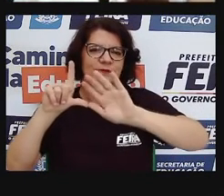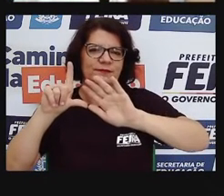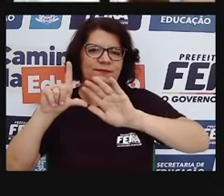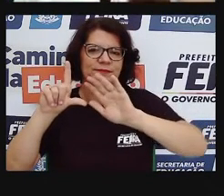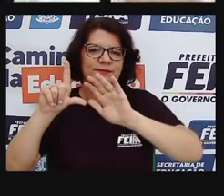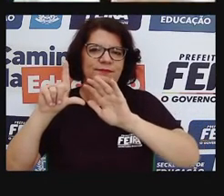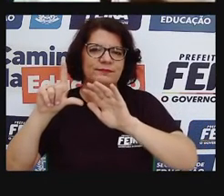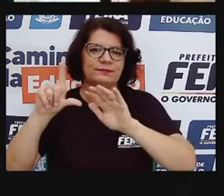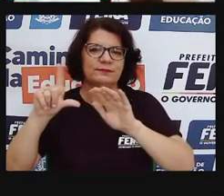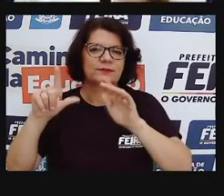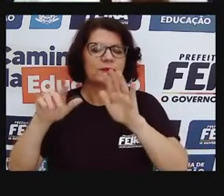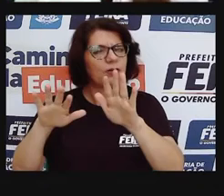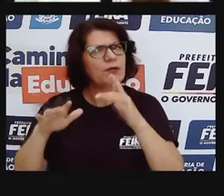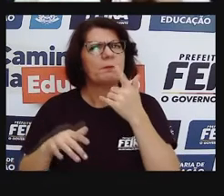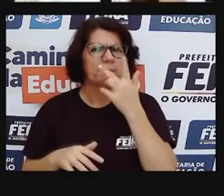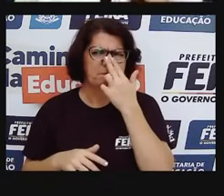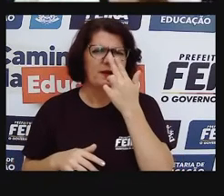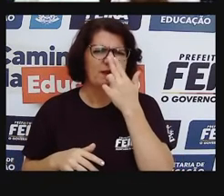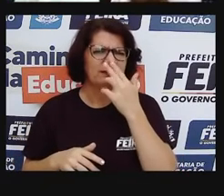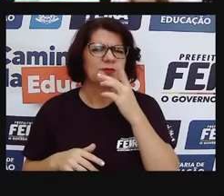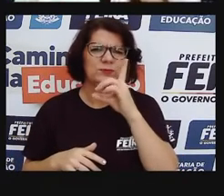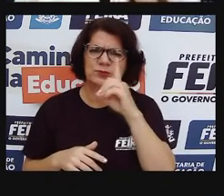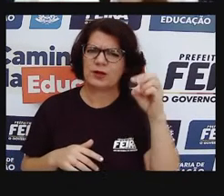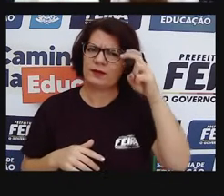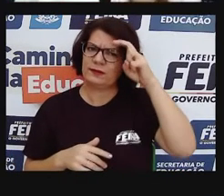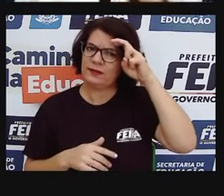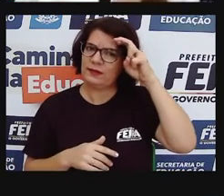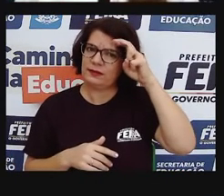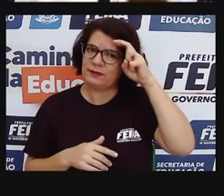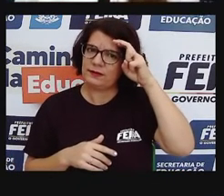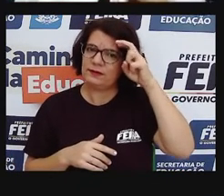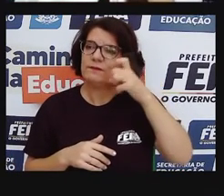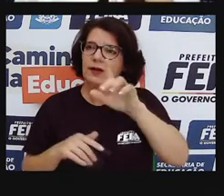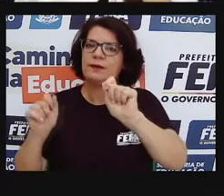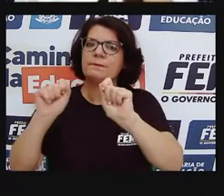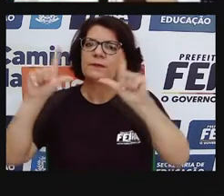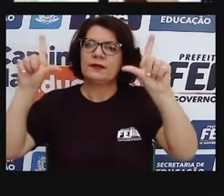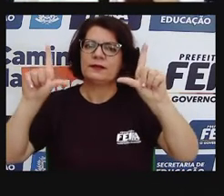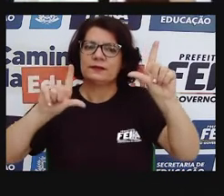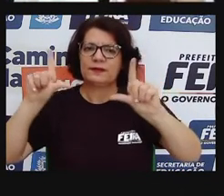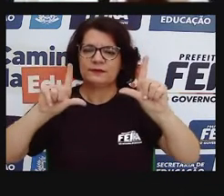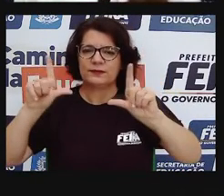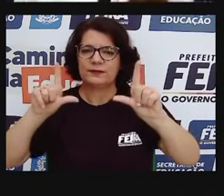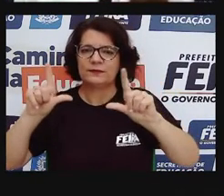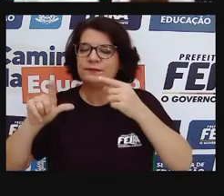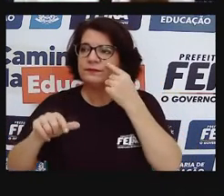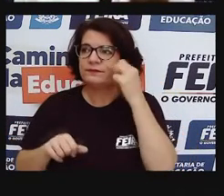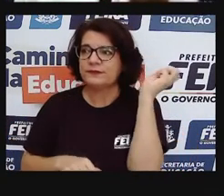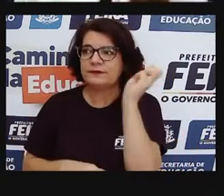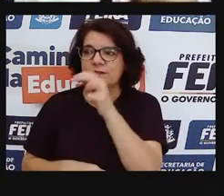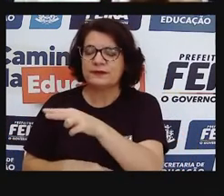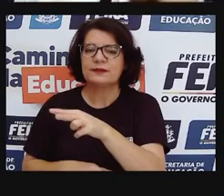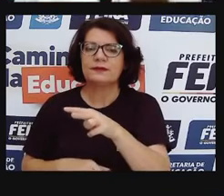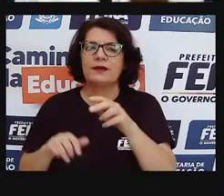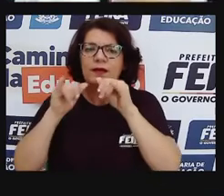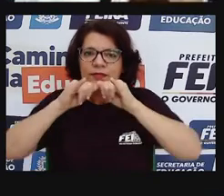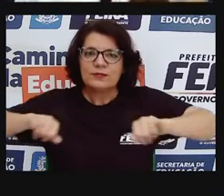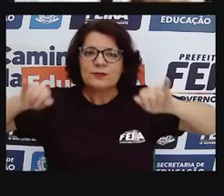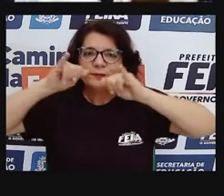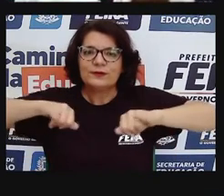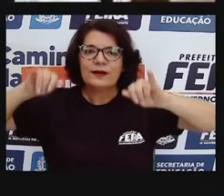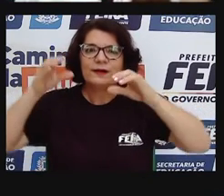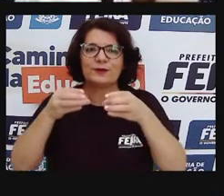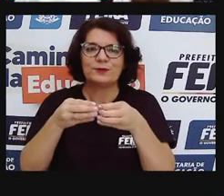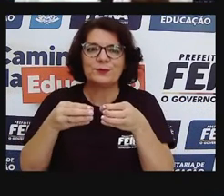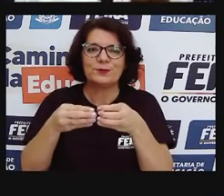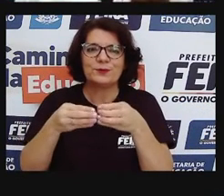é, tá programado pra quinta-feira, eu não vou colocar horário, não vou dizer pra vocês o horário, mas a gente vai estar divulgando, né, nos grupos, pros